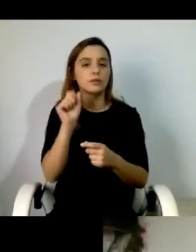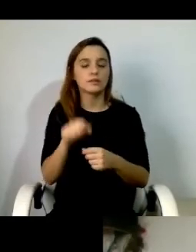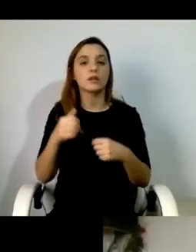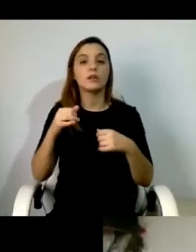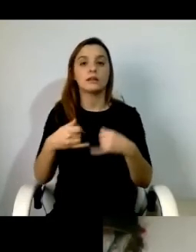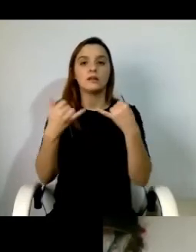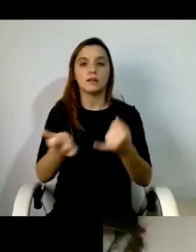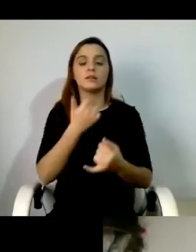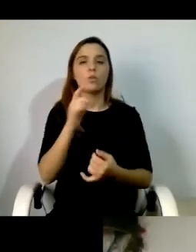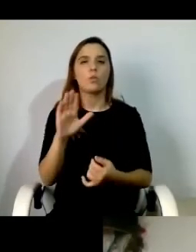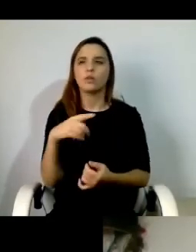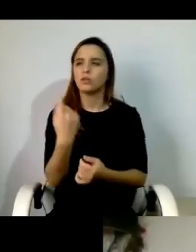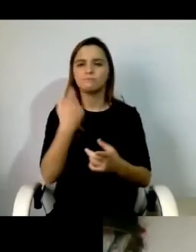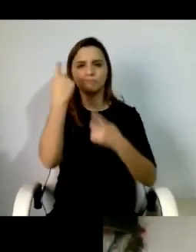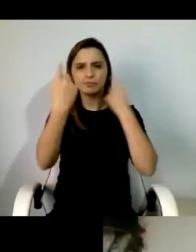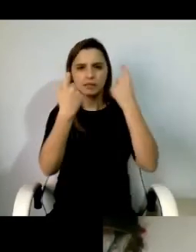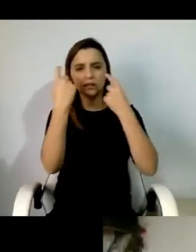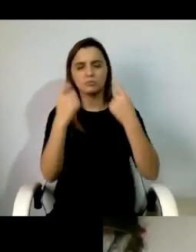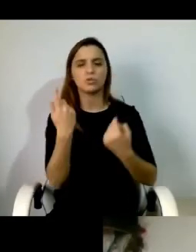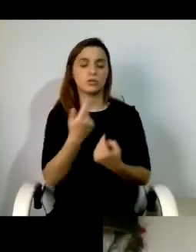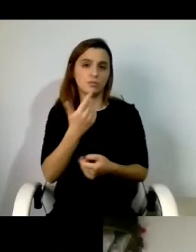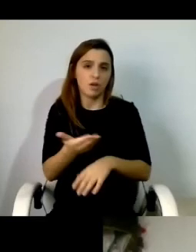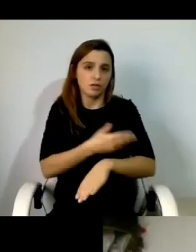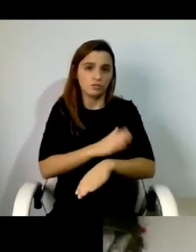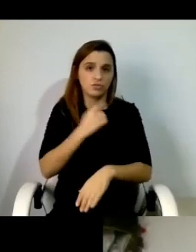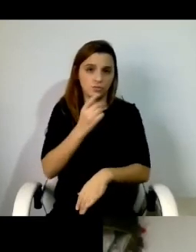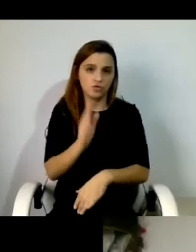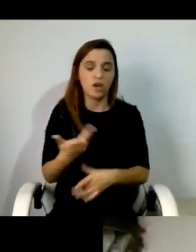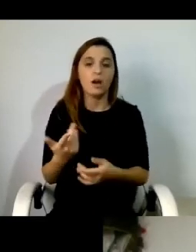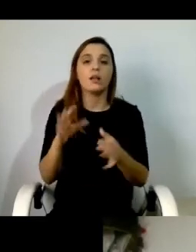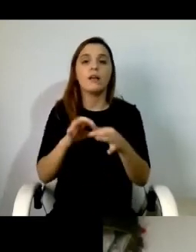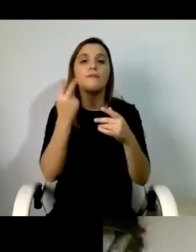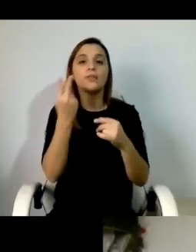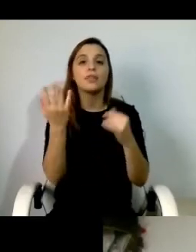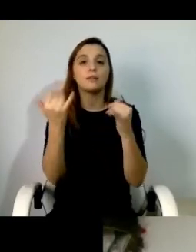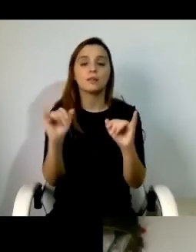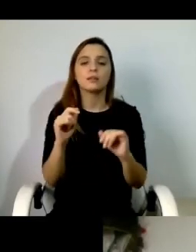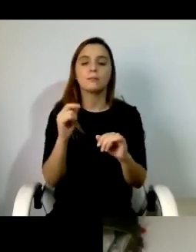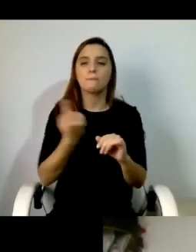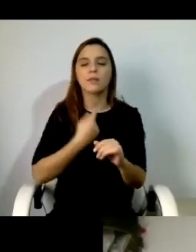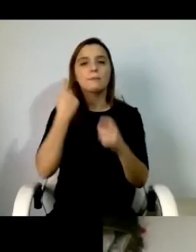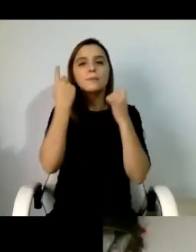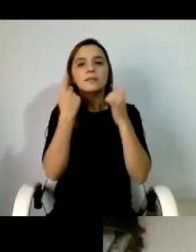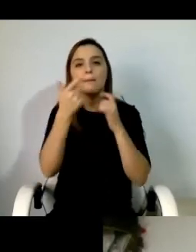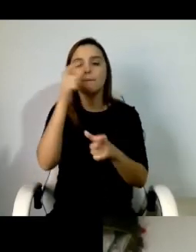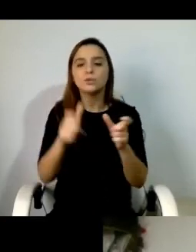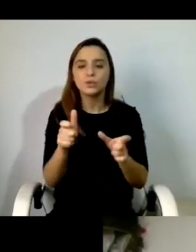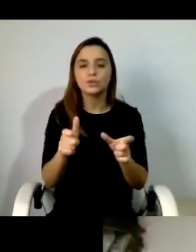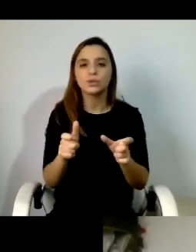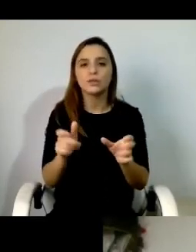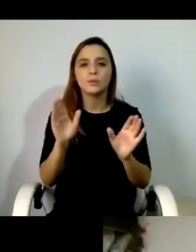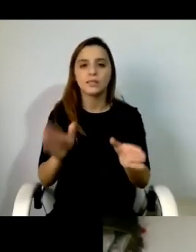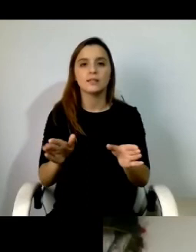pensamos e já foi aqui referido quando nós pensamos na vida independente temos que pensar que as pessoas têm que ser começar a ser